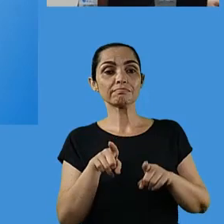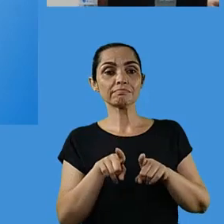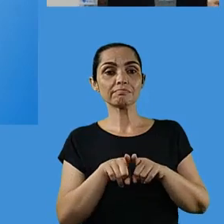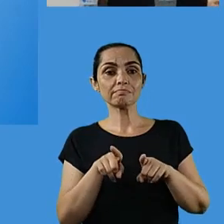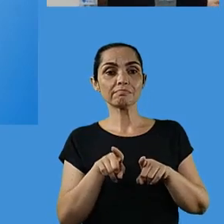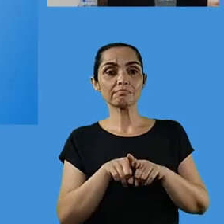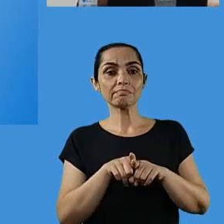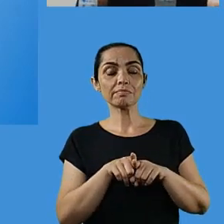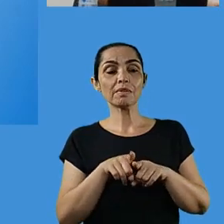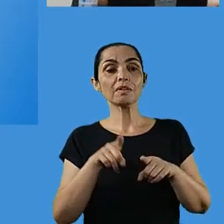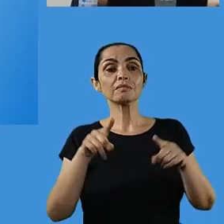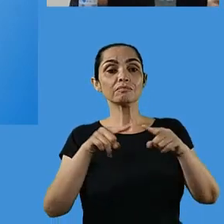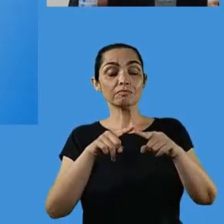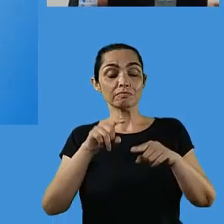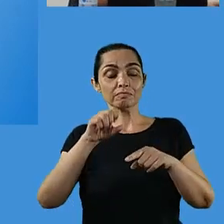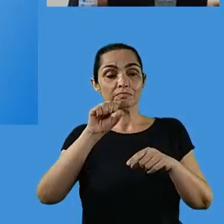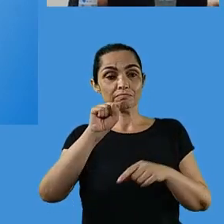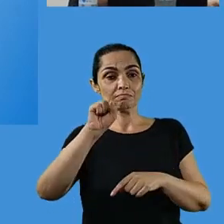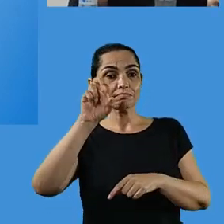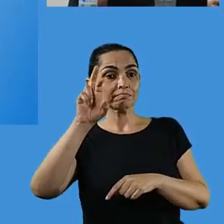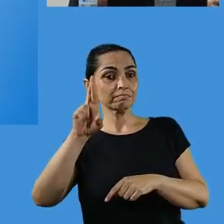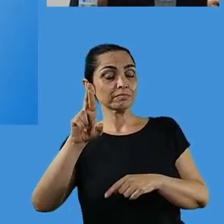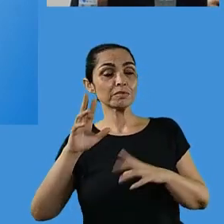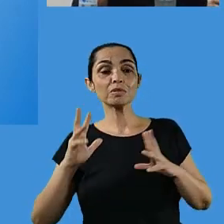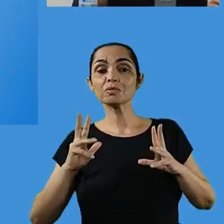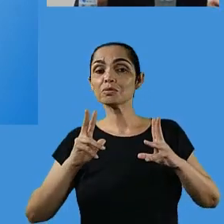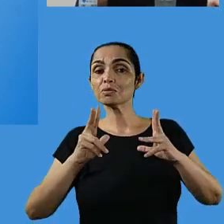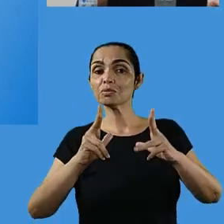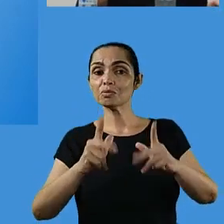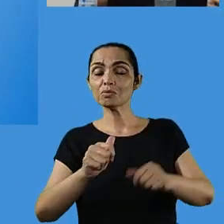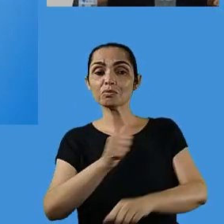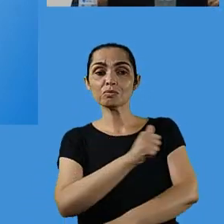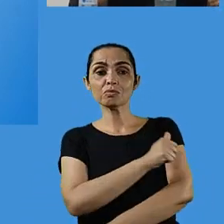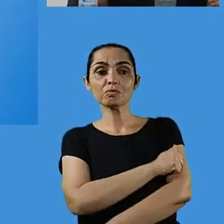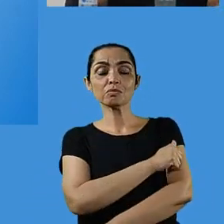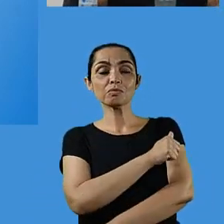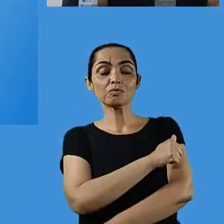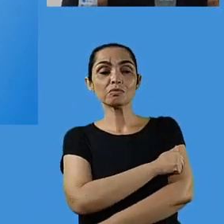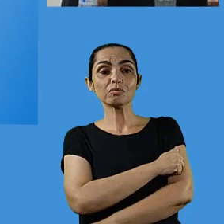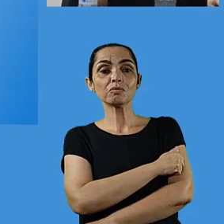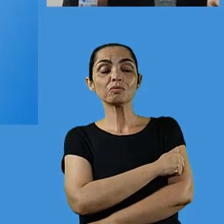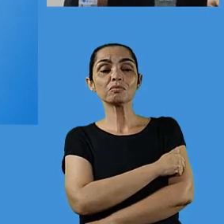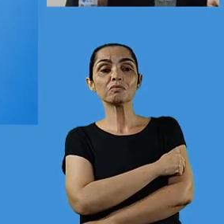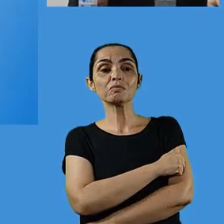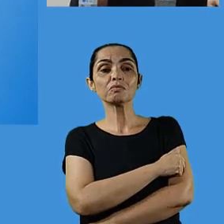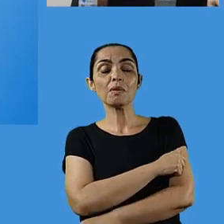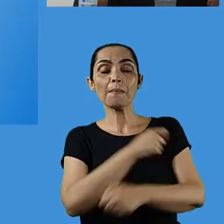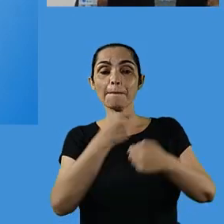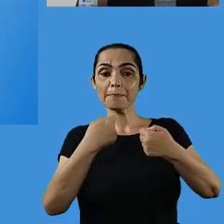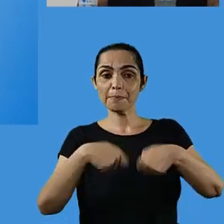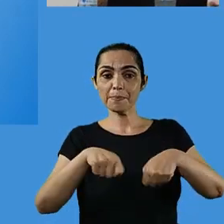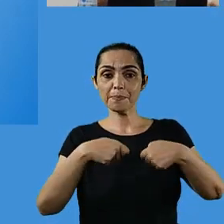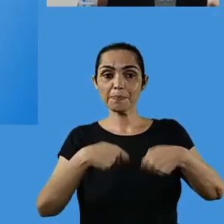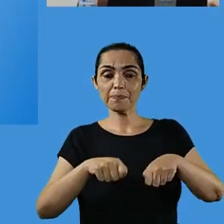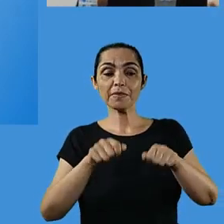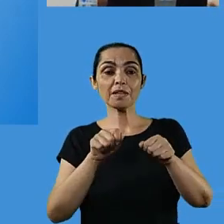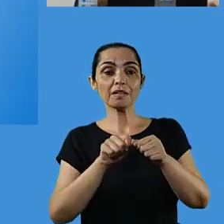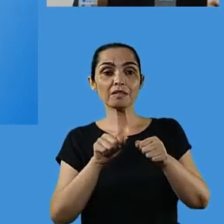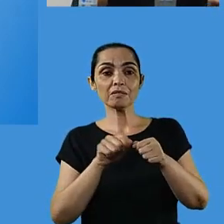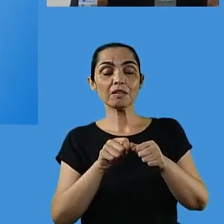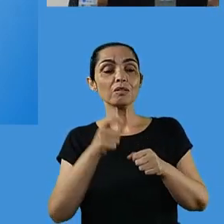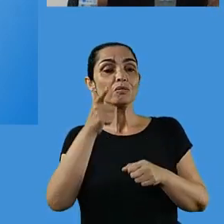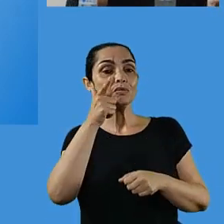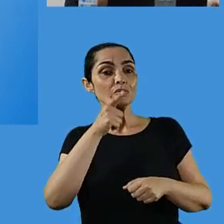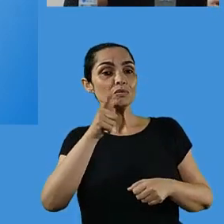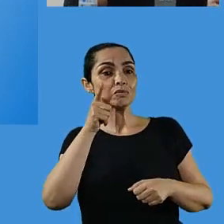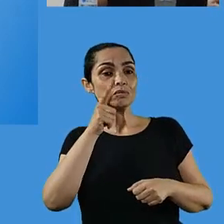de grupo de WhatsApp para retirar as dúvidas dos alunos. Entretanto, além deste canal para retirar as